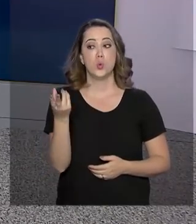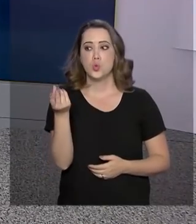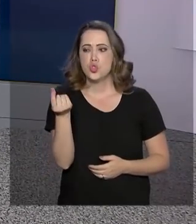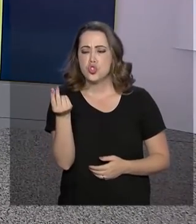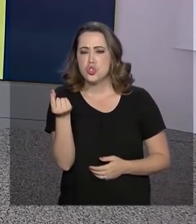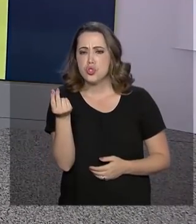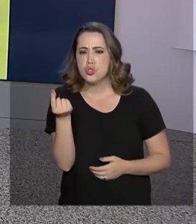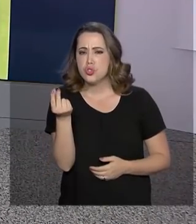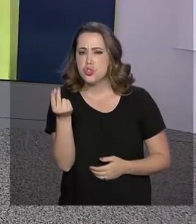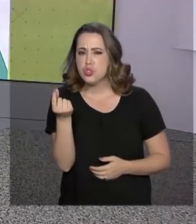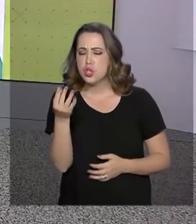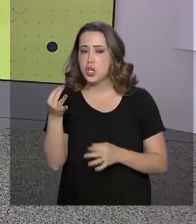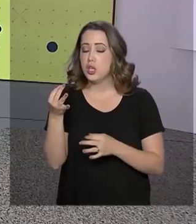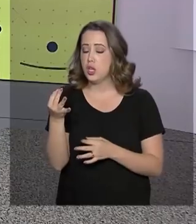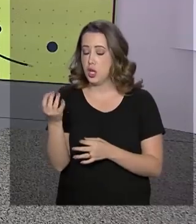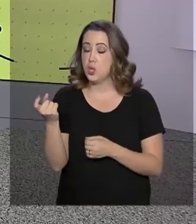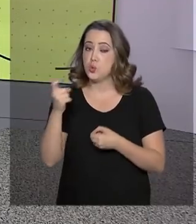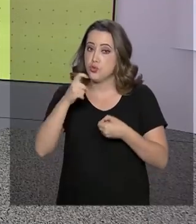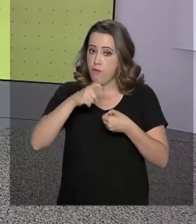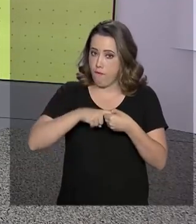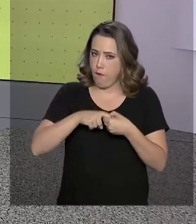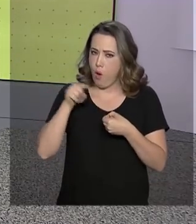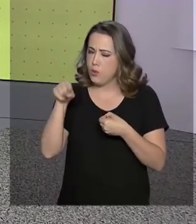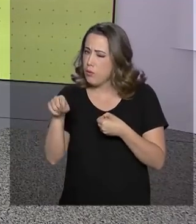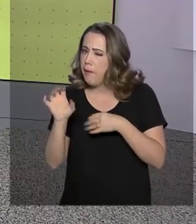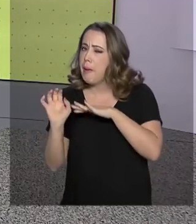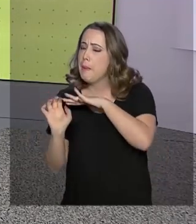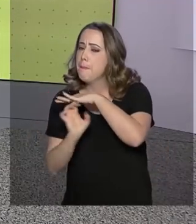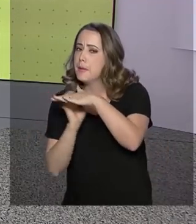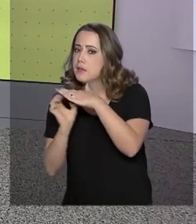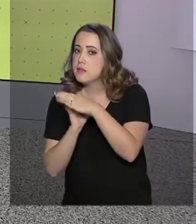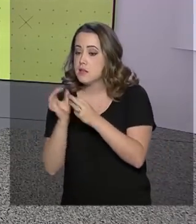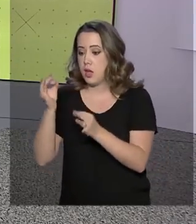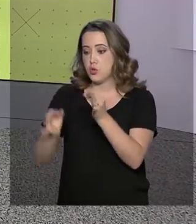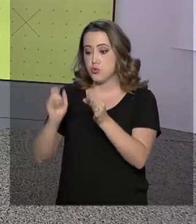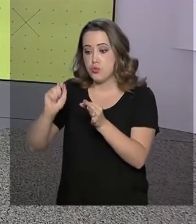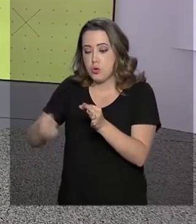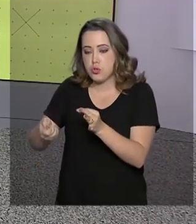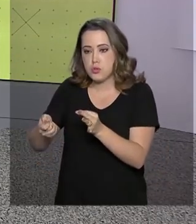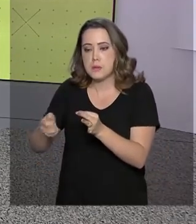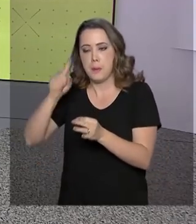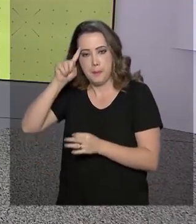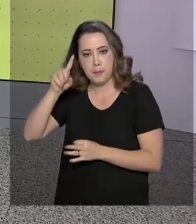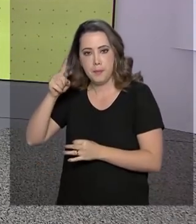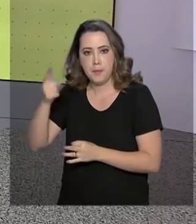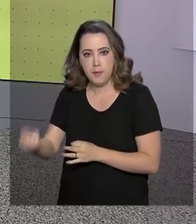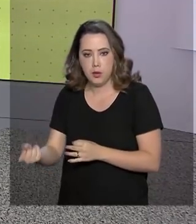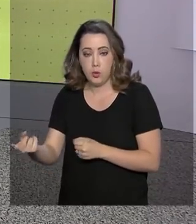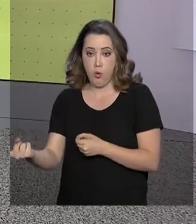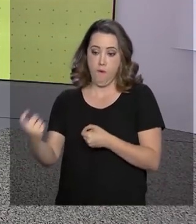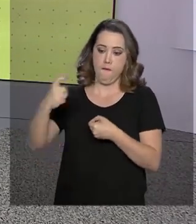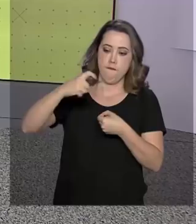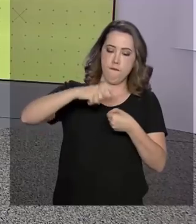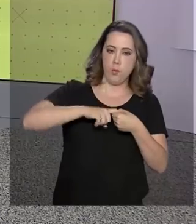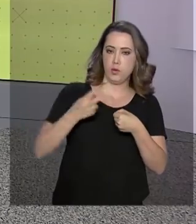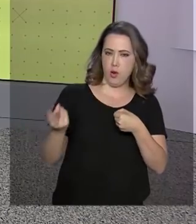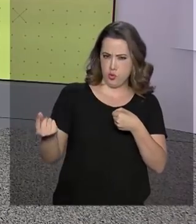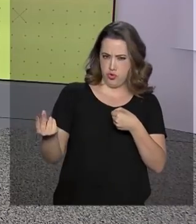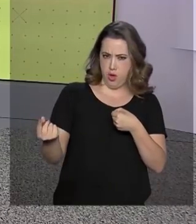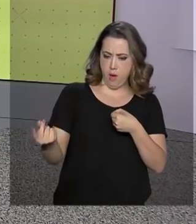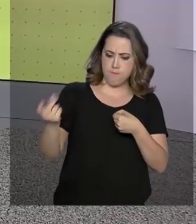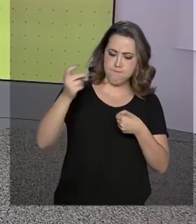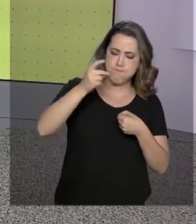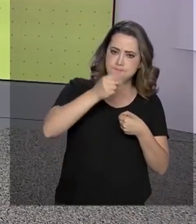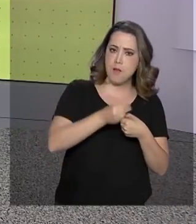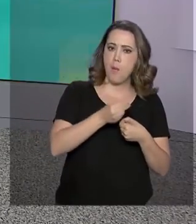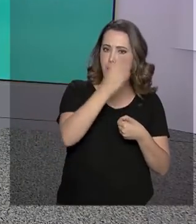quase 820 milhões de reais de empresas condenadas pela operação Lava Jato. O dinheiro deve estar disponível até